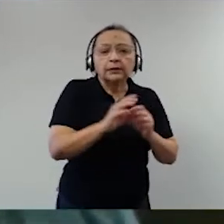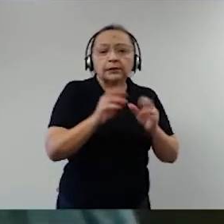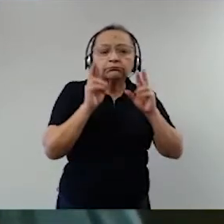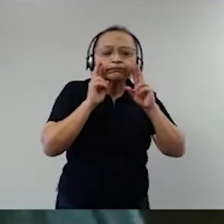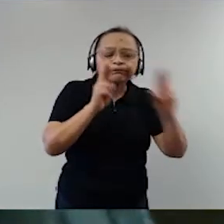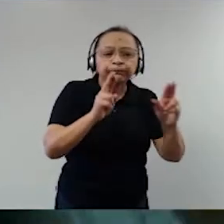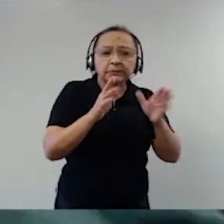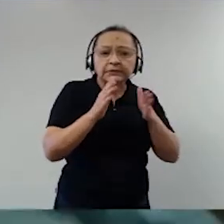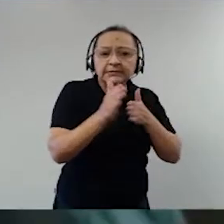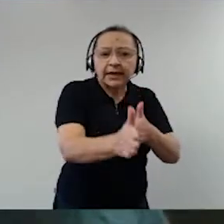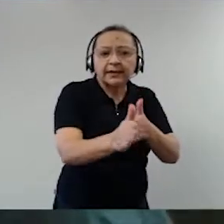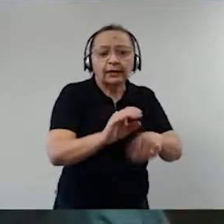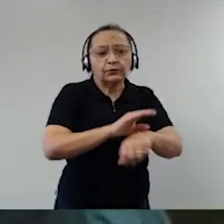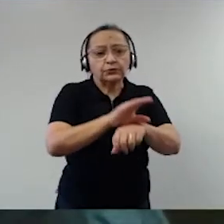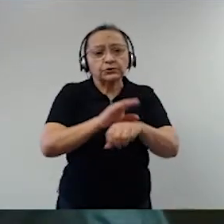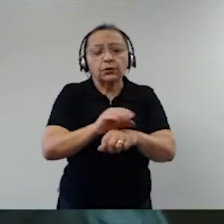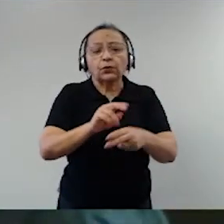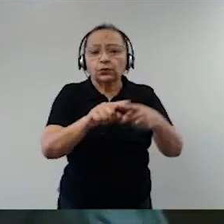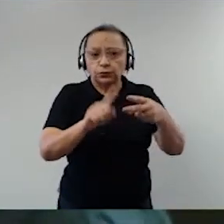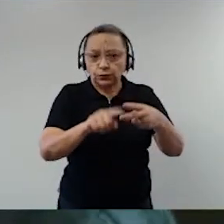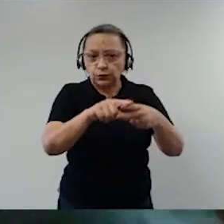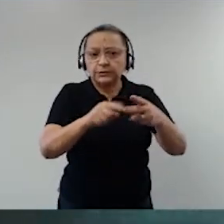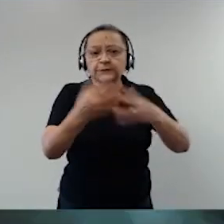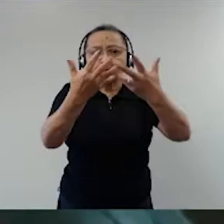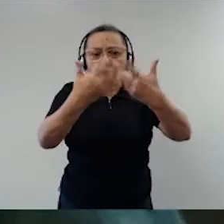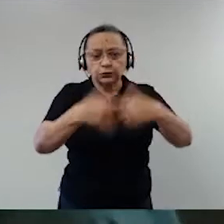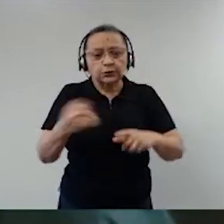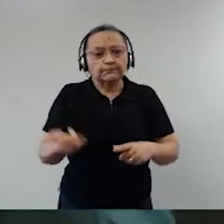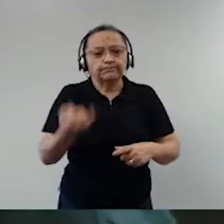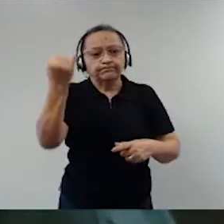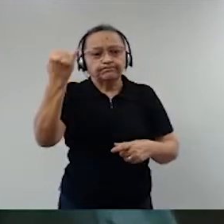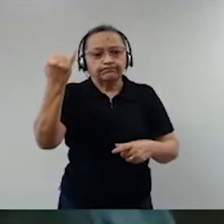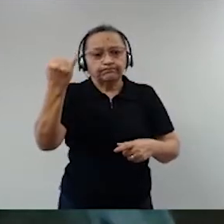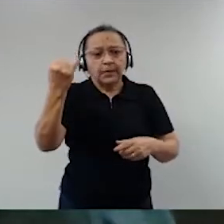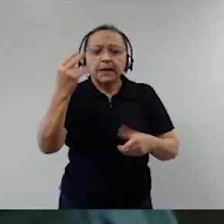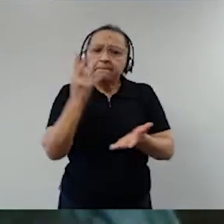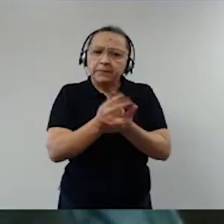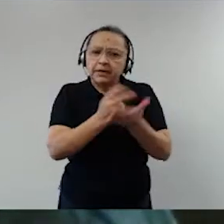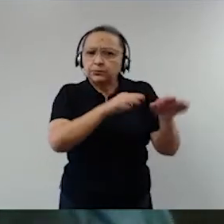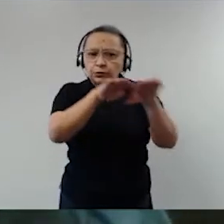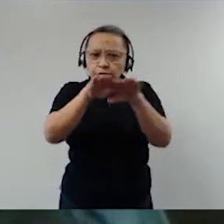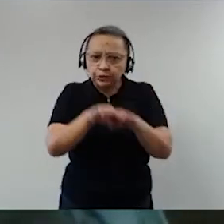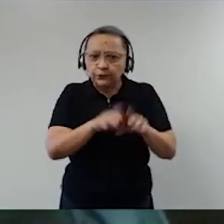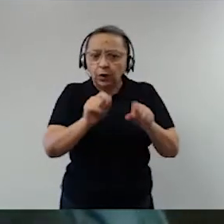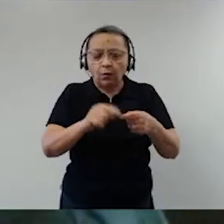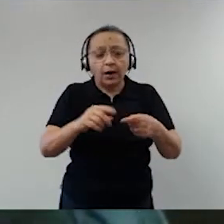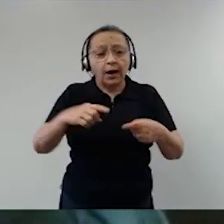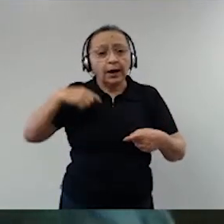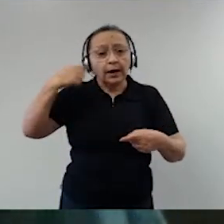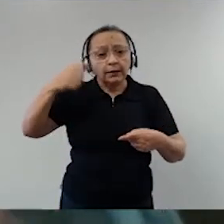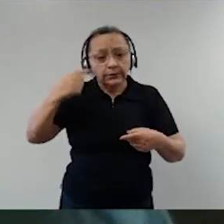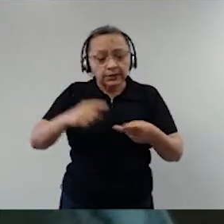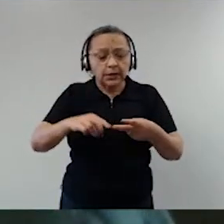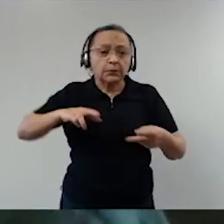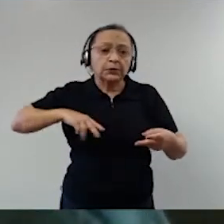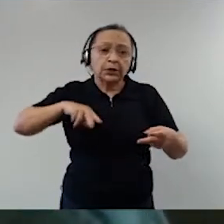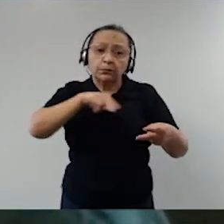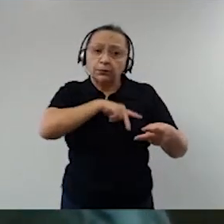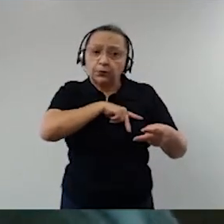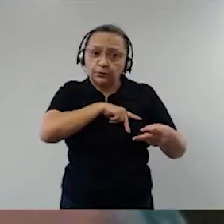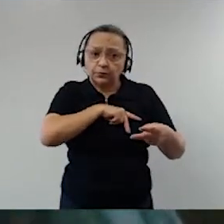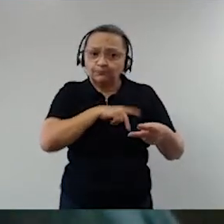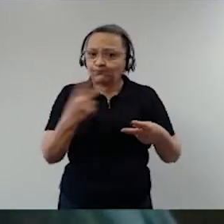com duas funções essenciais, no mesmo nível, a advocacia e o Ministério Público, que não são